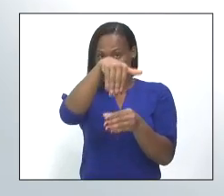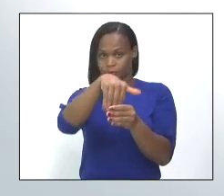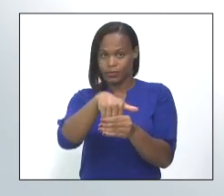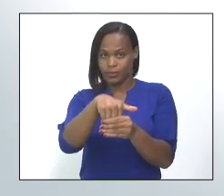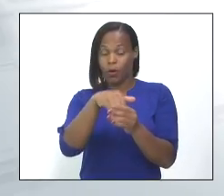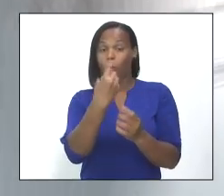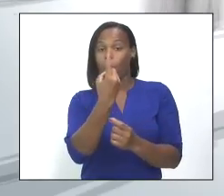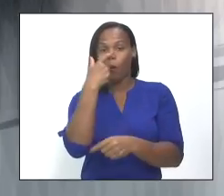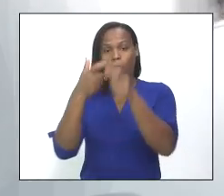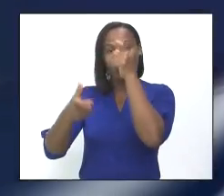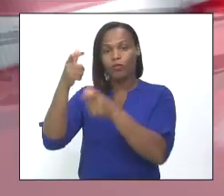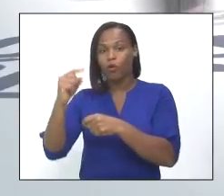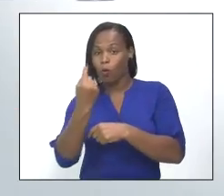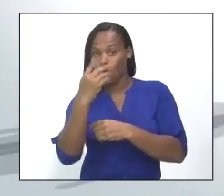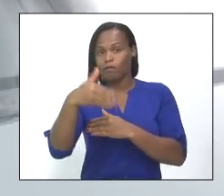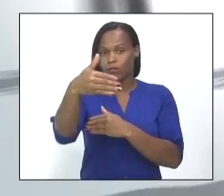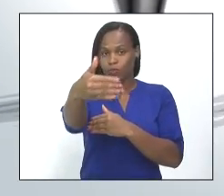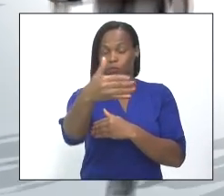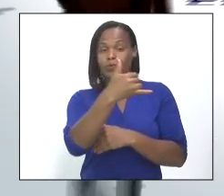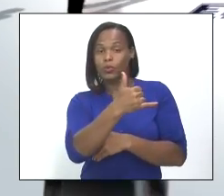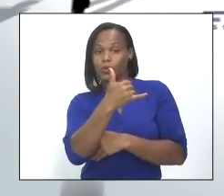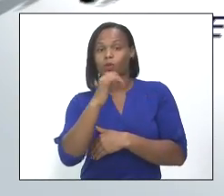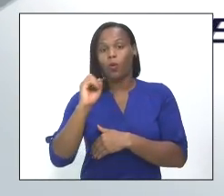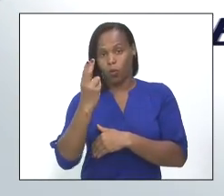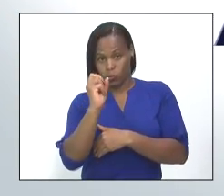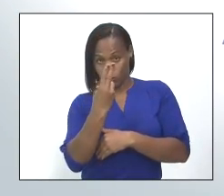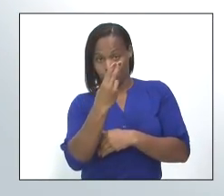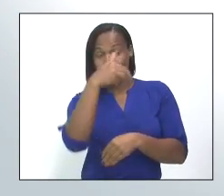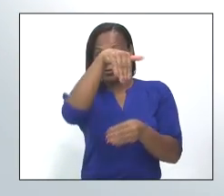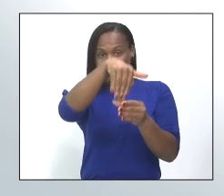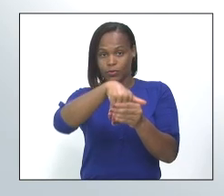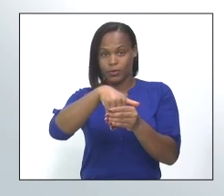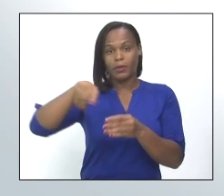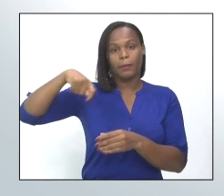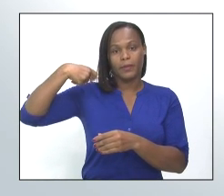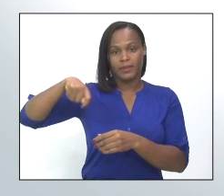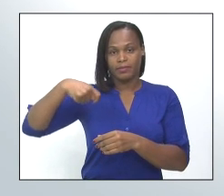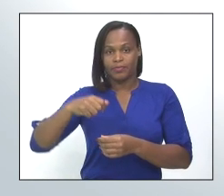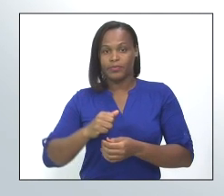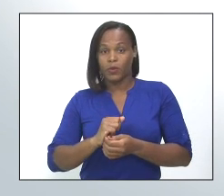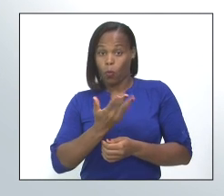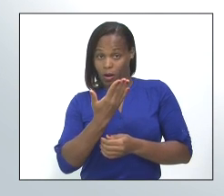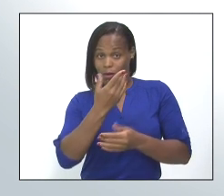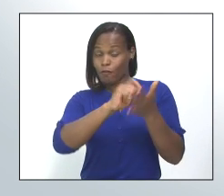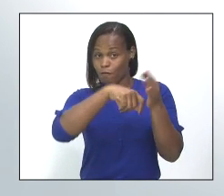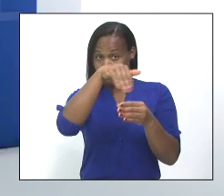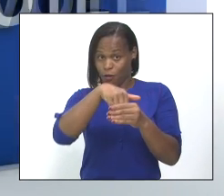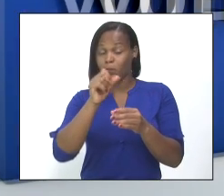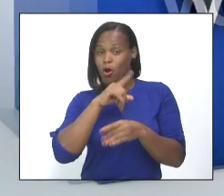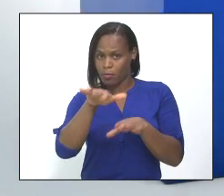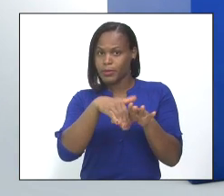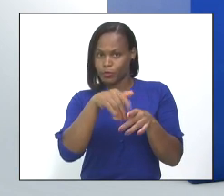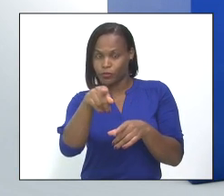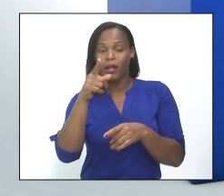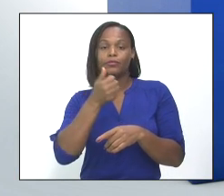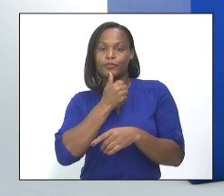eleições. Um povo, um futuro. 2 de Outubro, eleições presidenciais. Ao votar-as, poderás